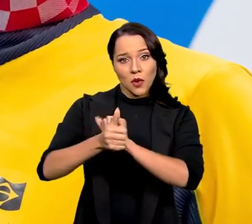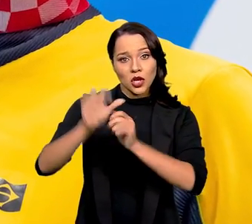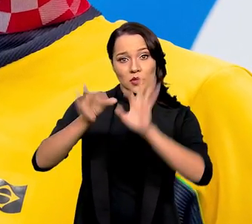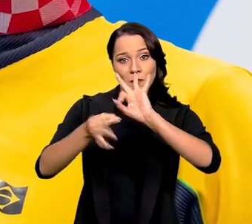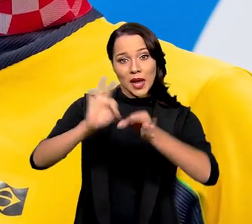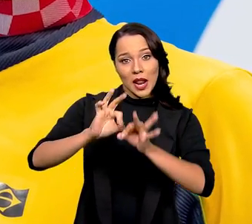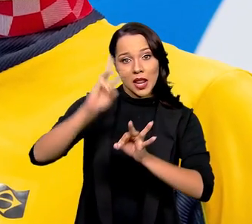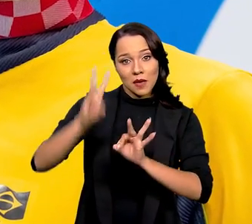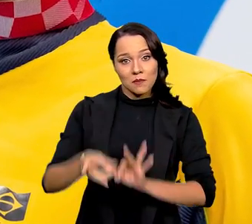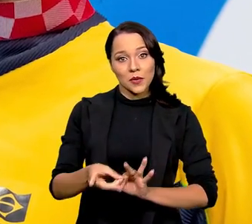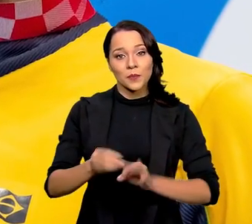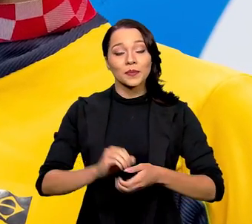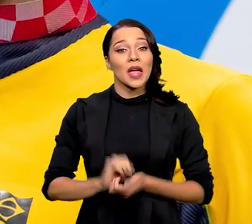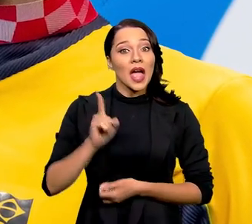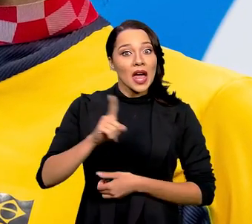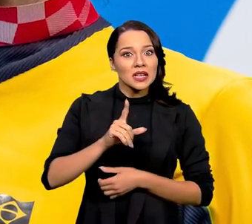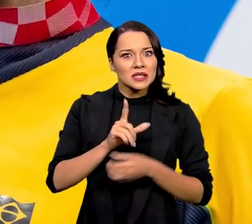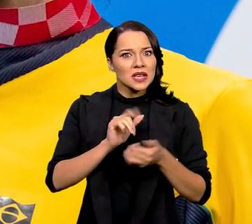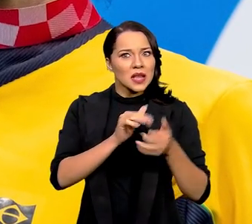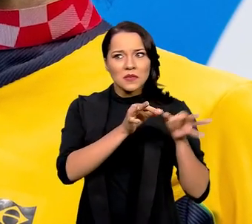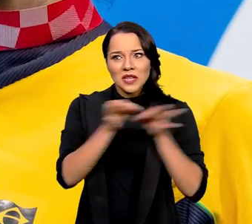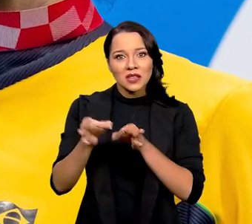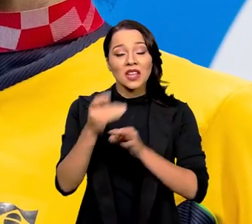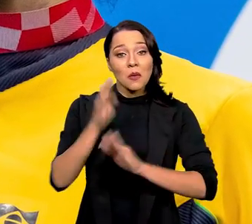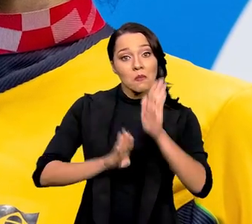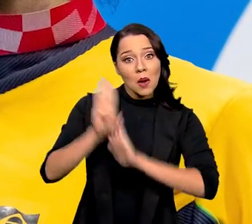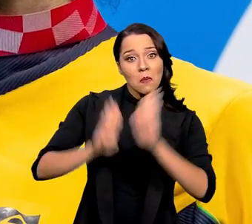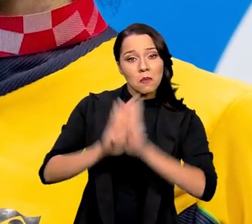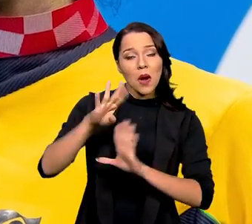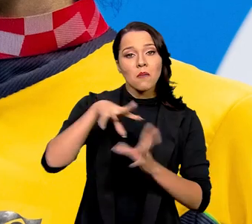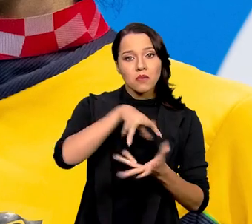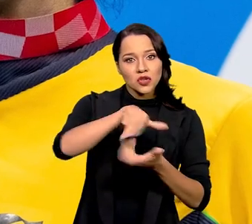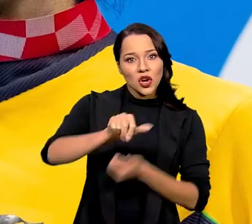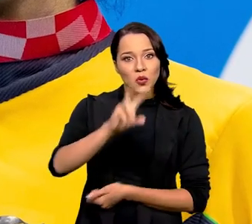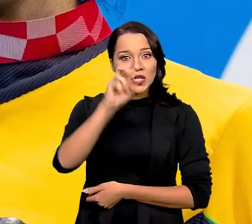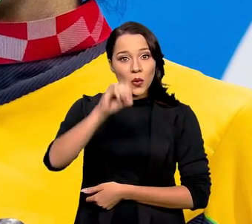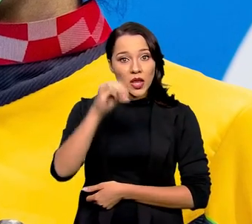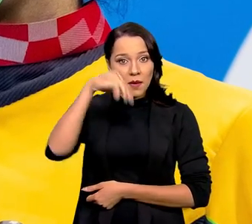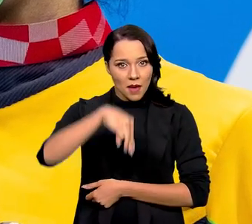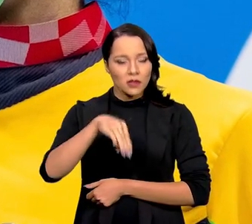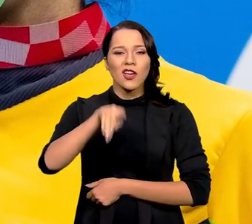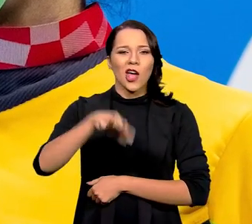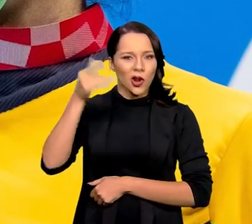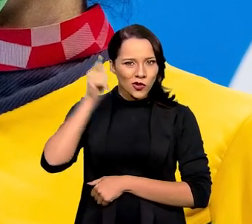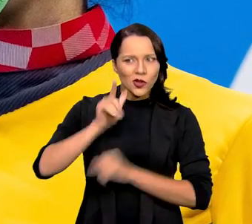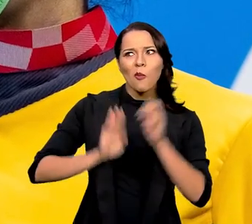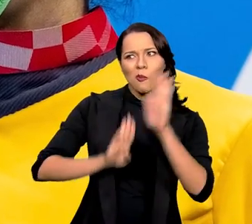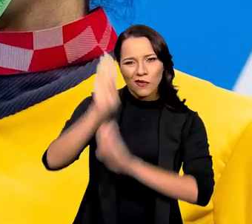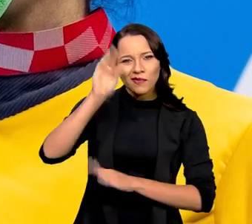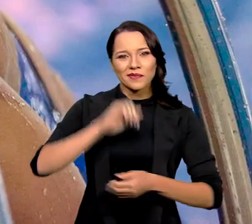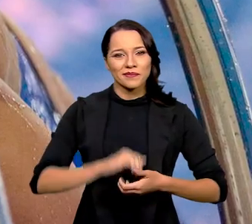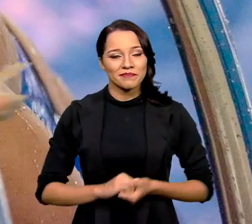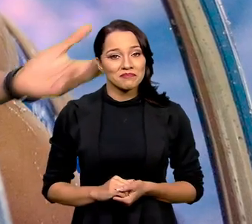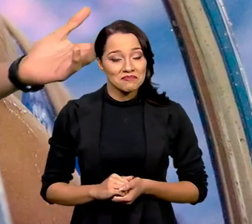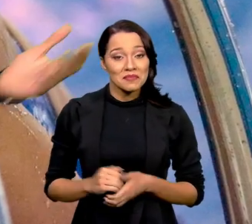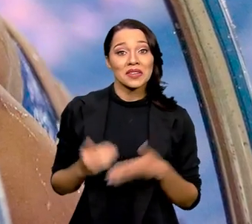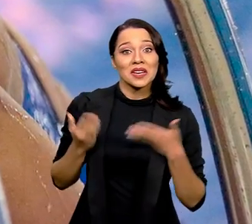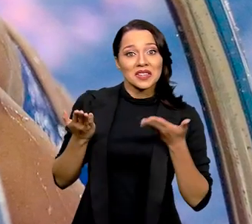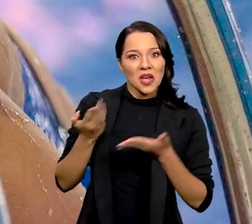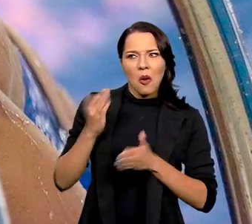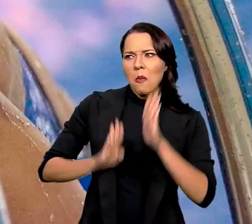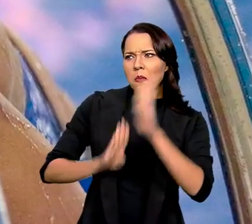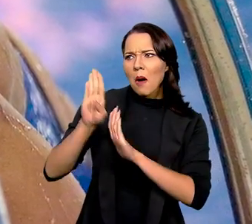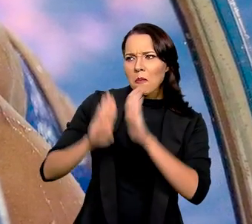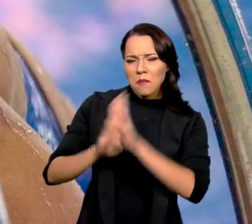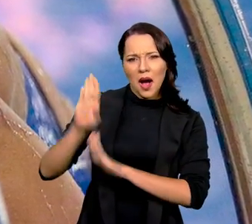paralímpico. Se adaptou tão bem que até o recorde mundial dos 50 metros ela conseguiu bater. Aliás,